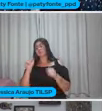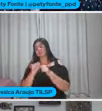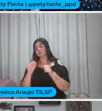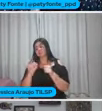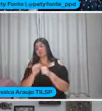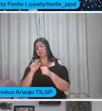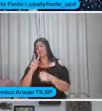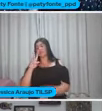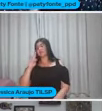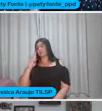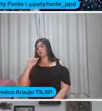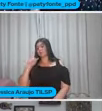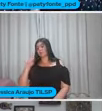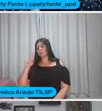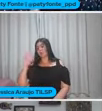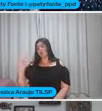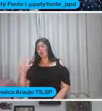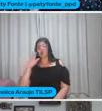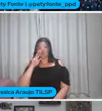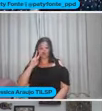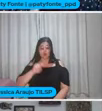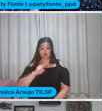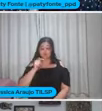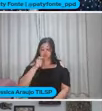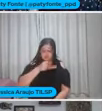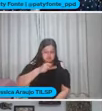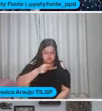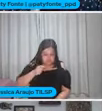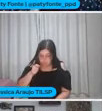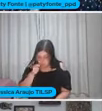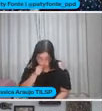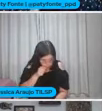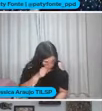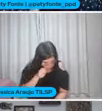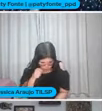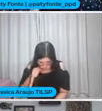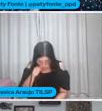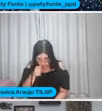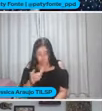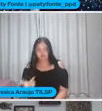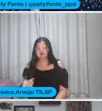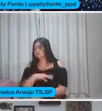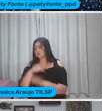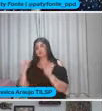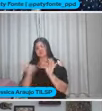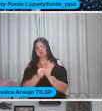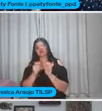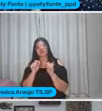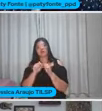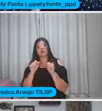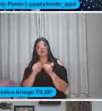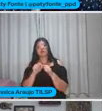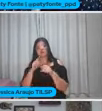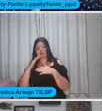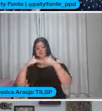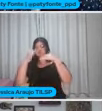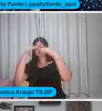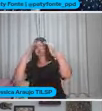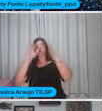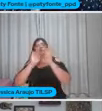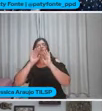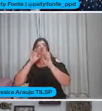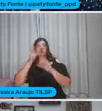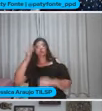obtidas Observação Com uma lupa Tudo isso Vai permitir Com que as crianças Avancem nas suas concepções